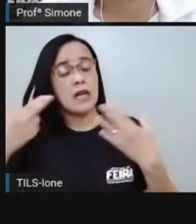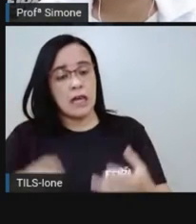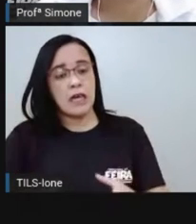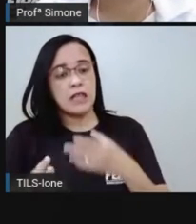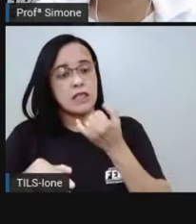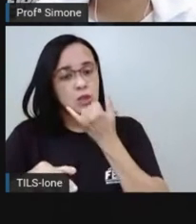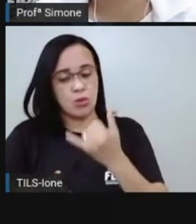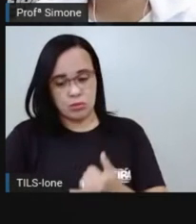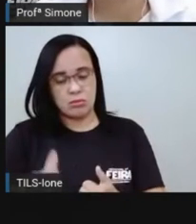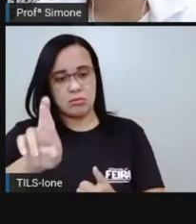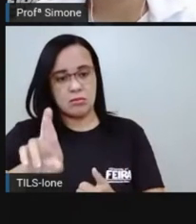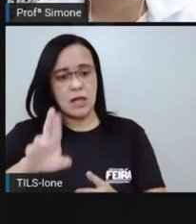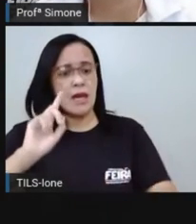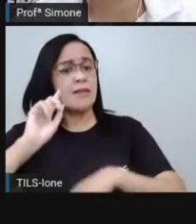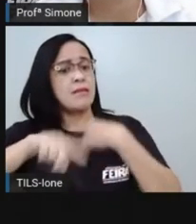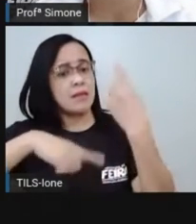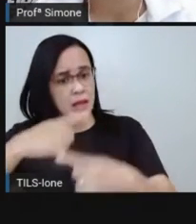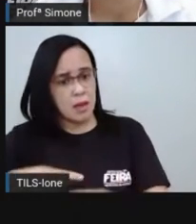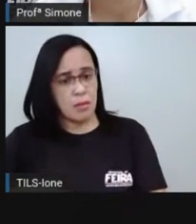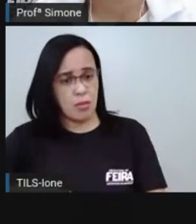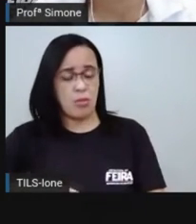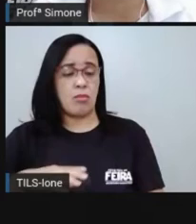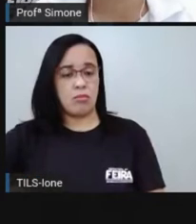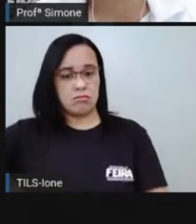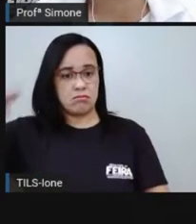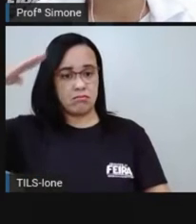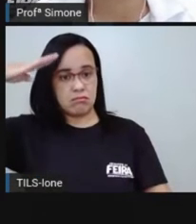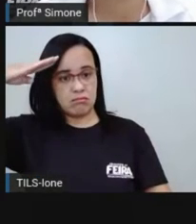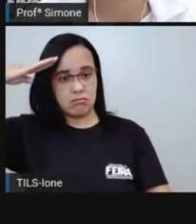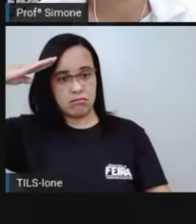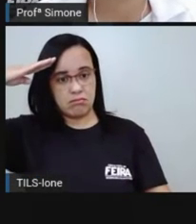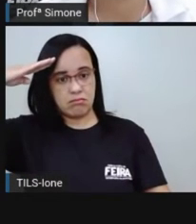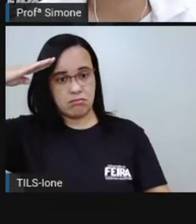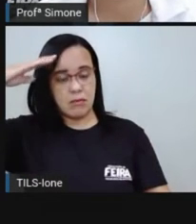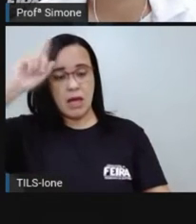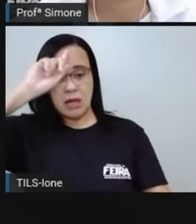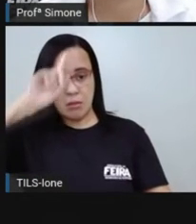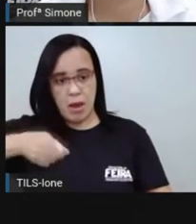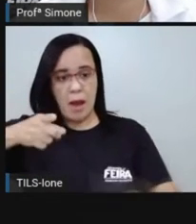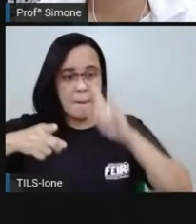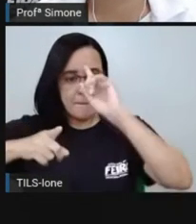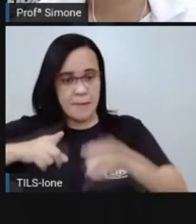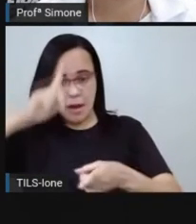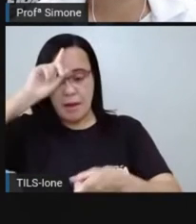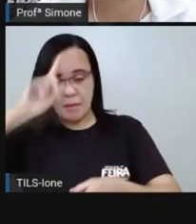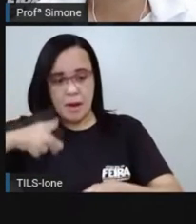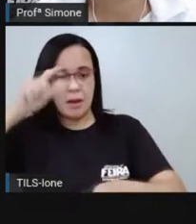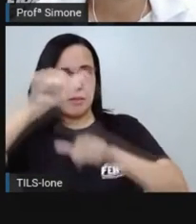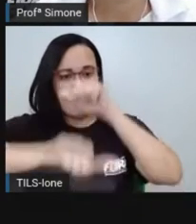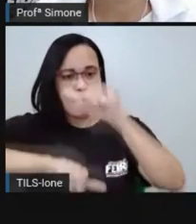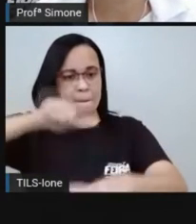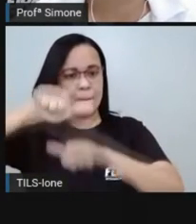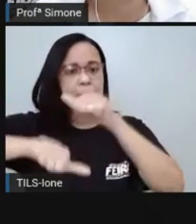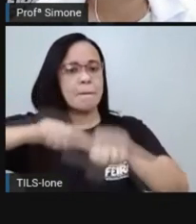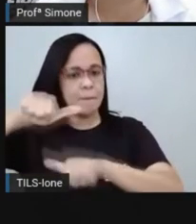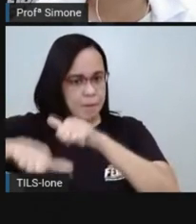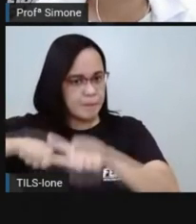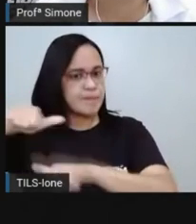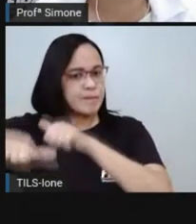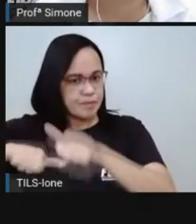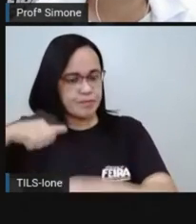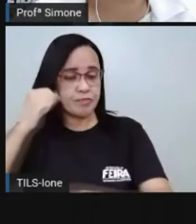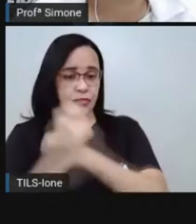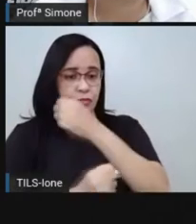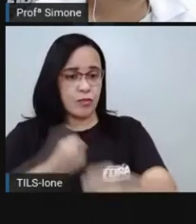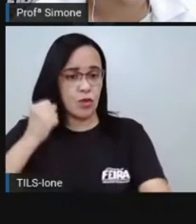condução que o exército brasileiro deu até o momento das primeiras eleições presidenciais que ocorreu no ano